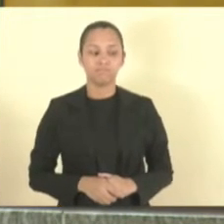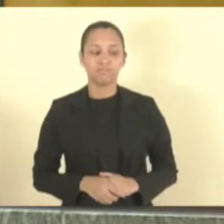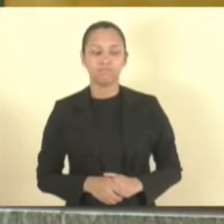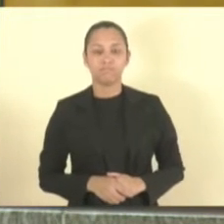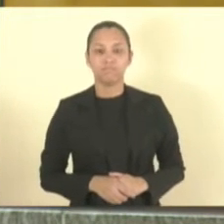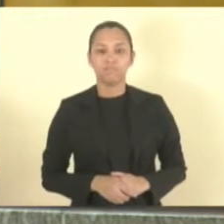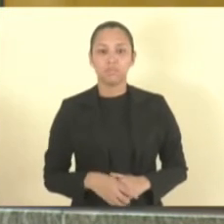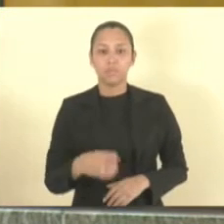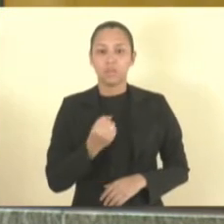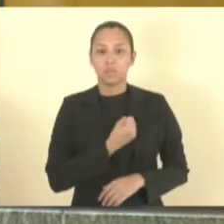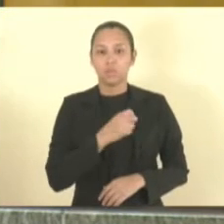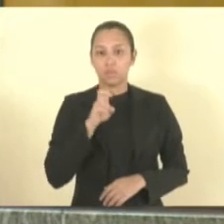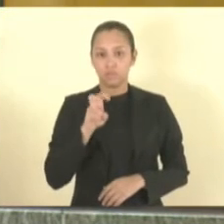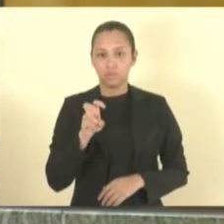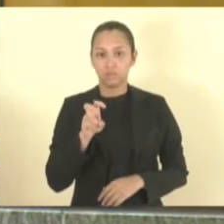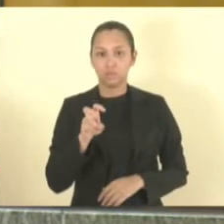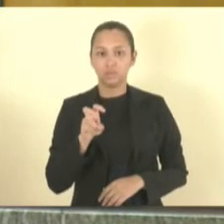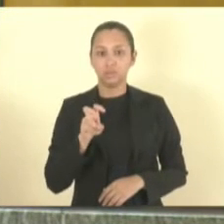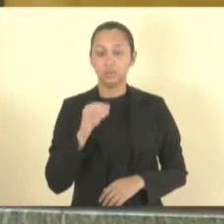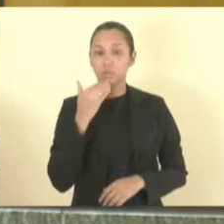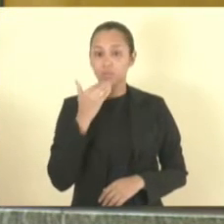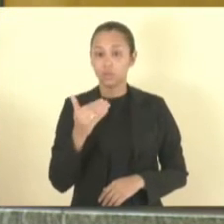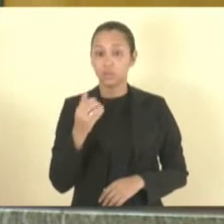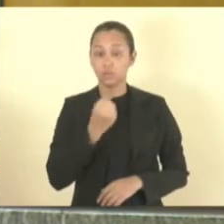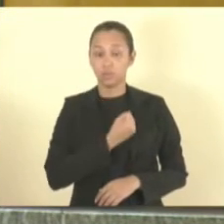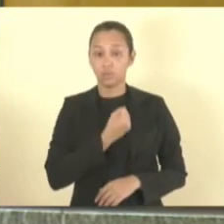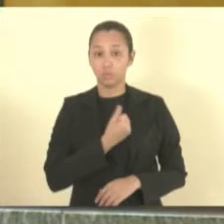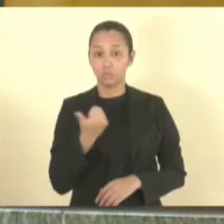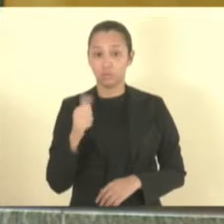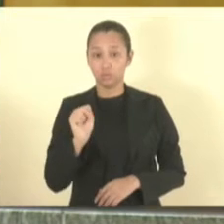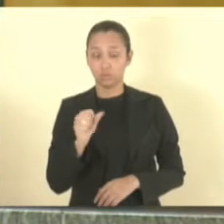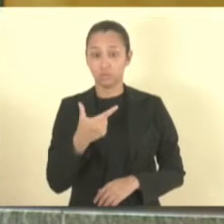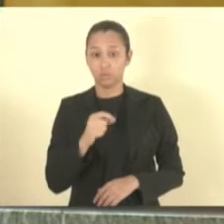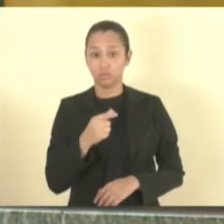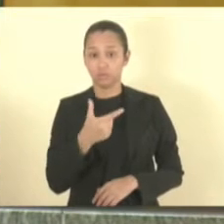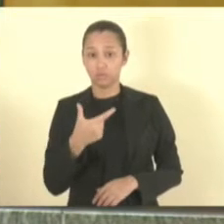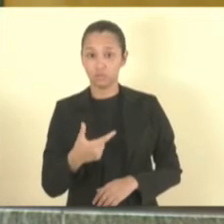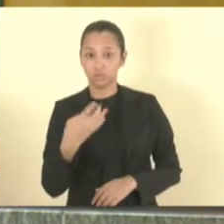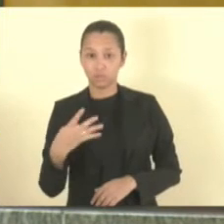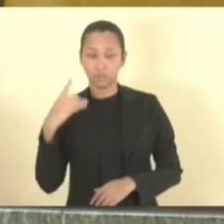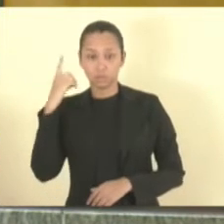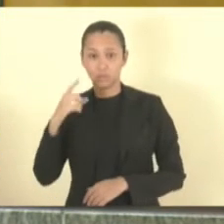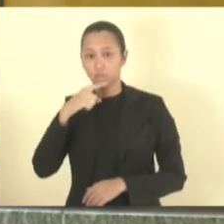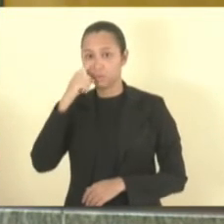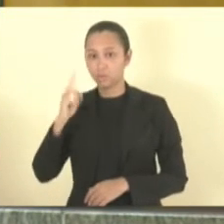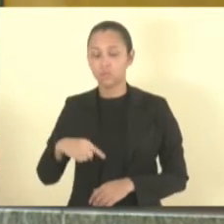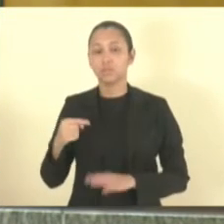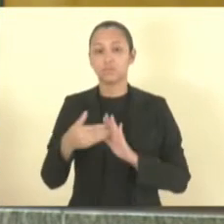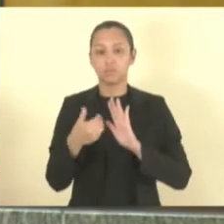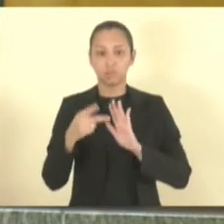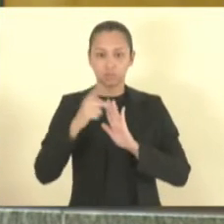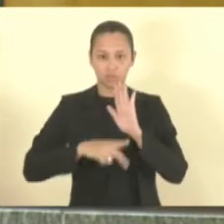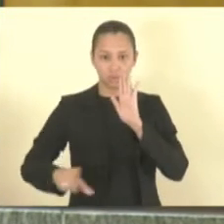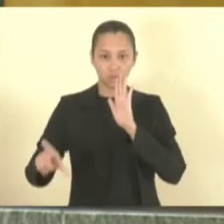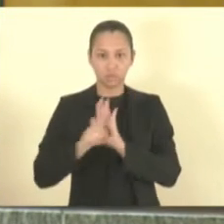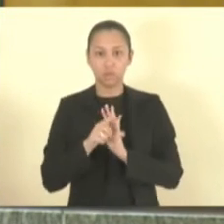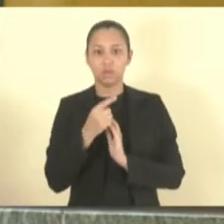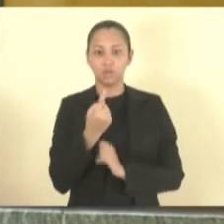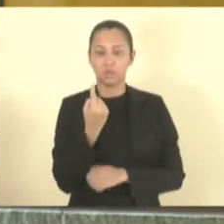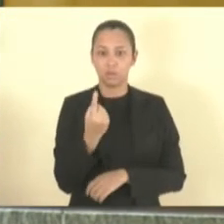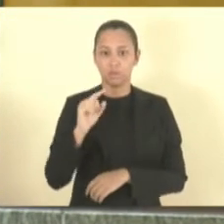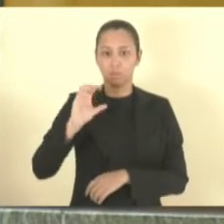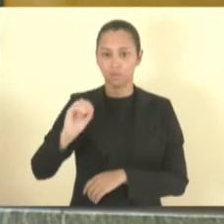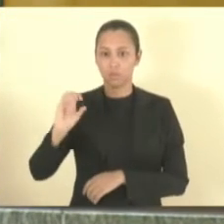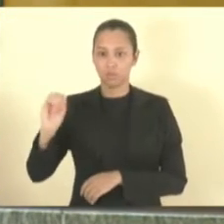O item 5, requerimento número 18-2024, deputado Capitão Assunção, de retirada do projeto de lei 1008